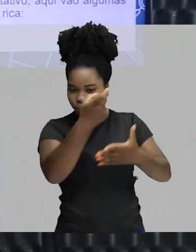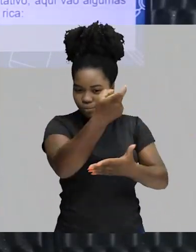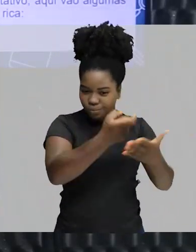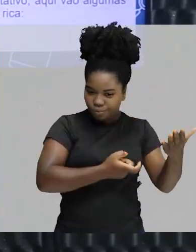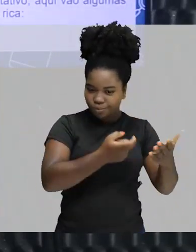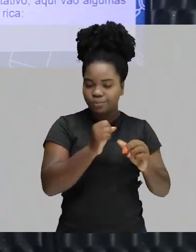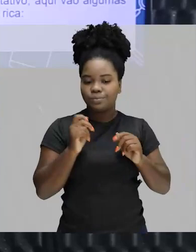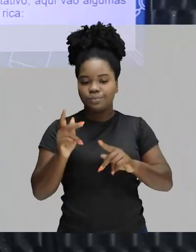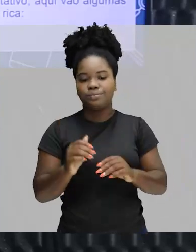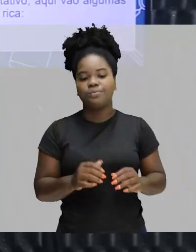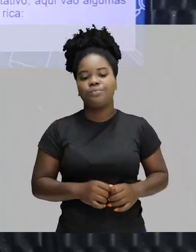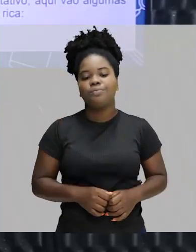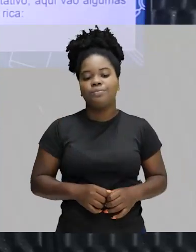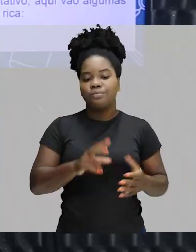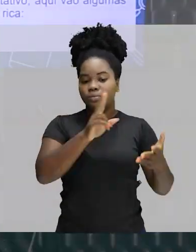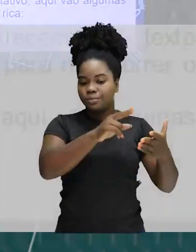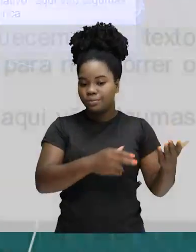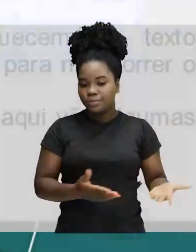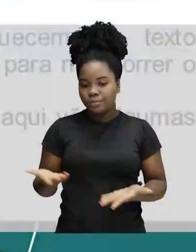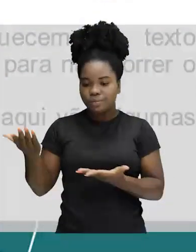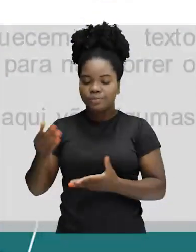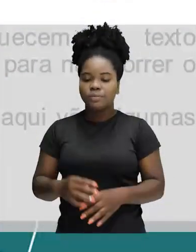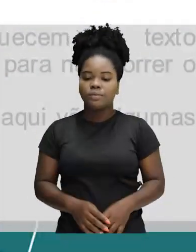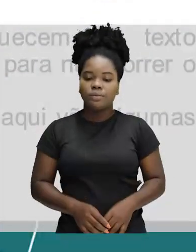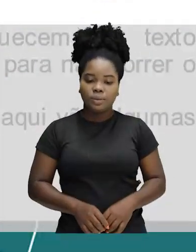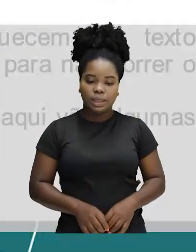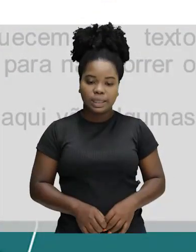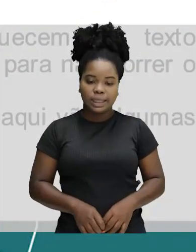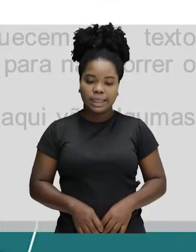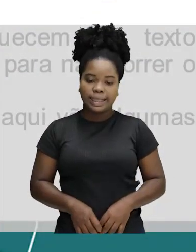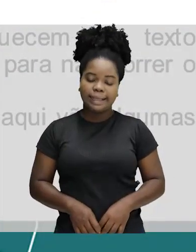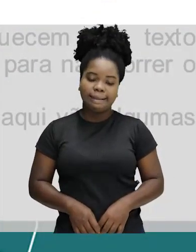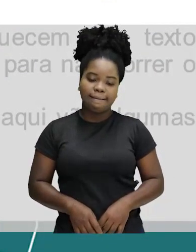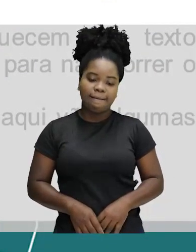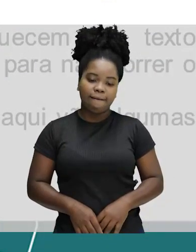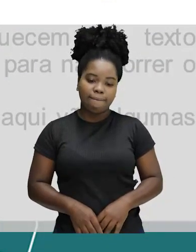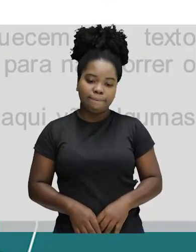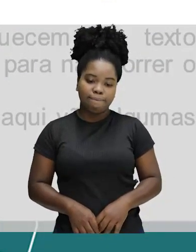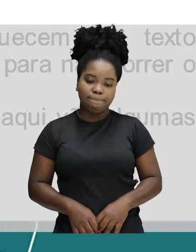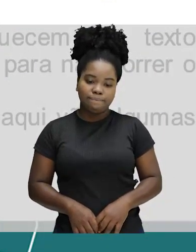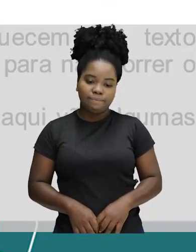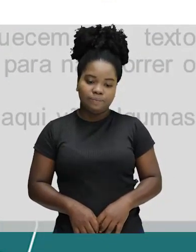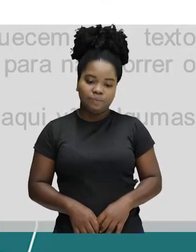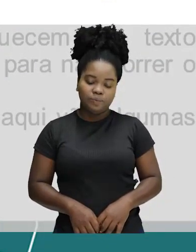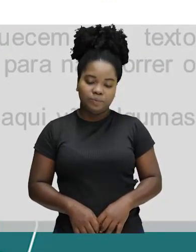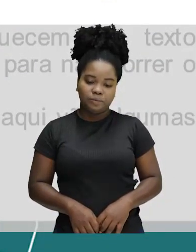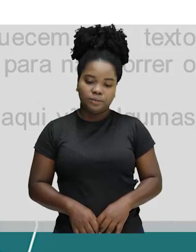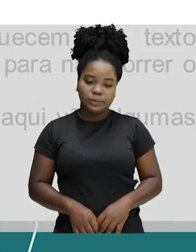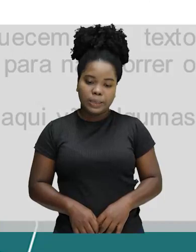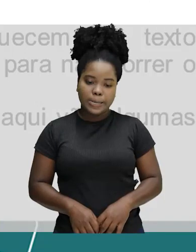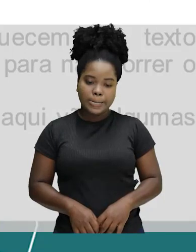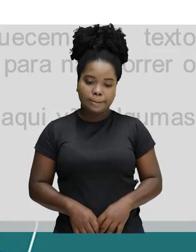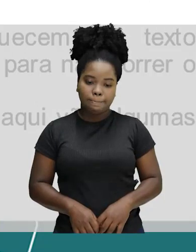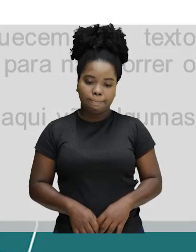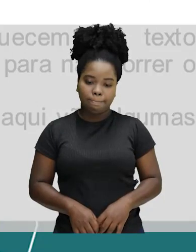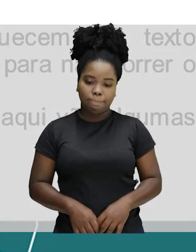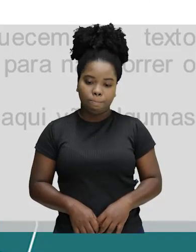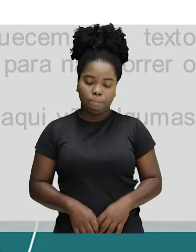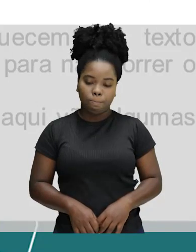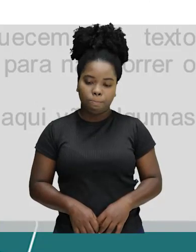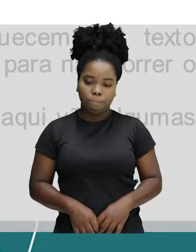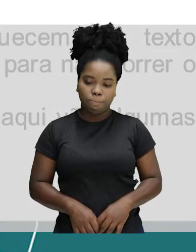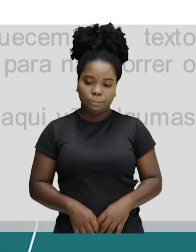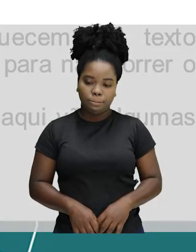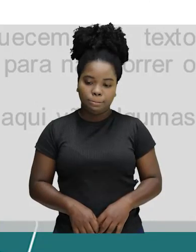adequada dentro da nossa redação do Enem. No meio da redação, você se depara com a necessidade de utilizar numerais em seu texto.